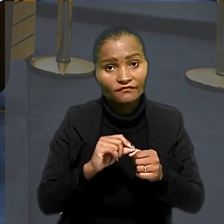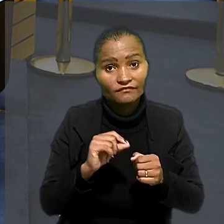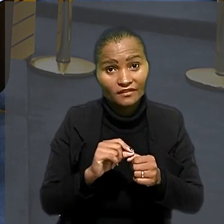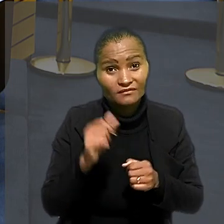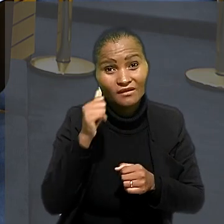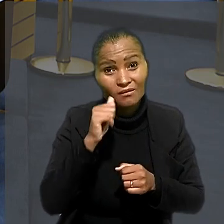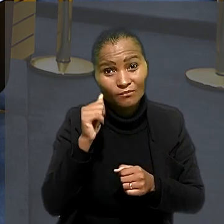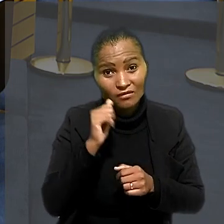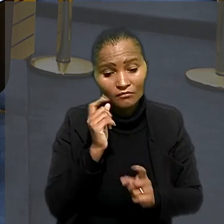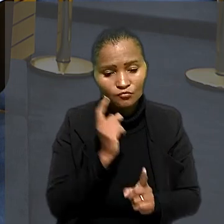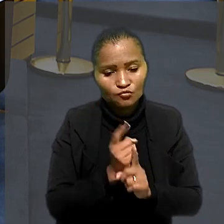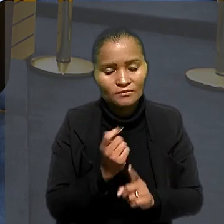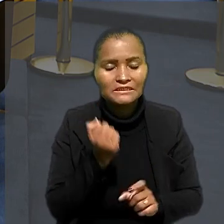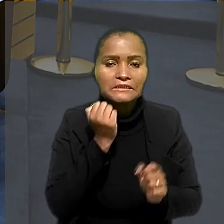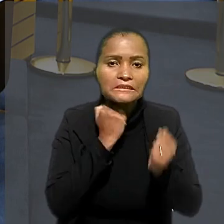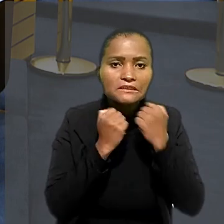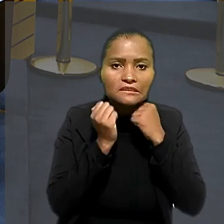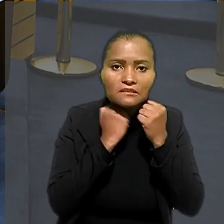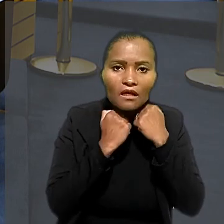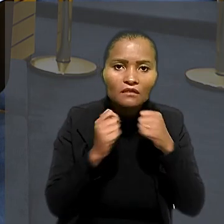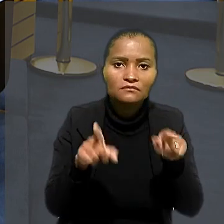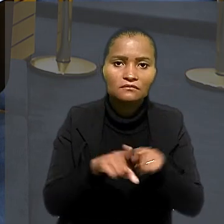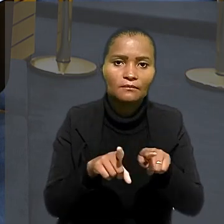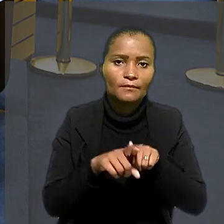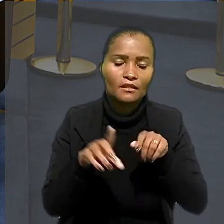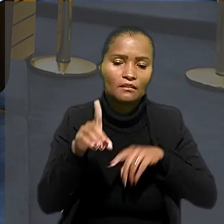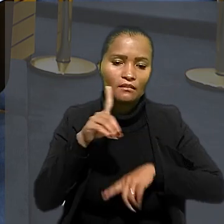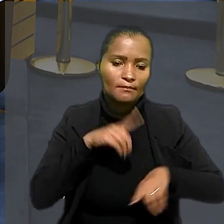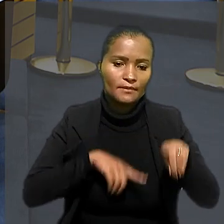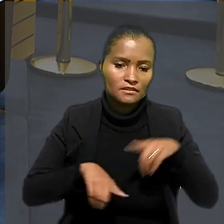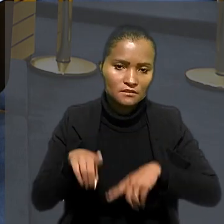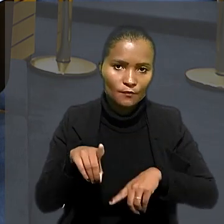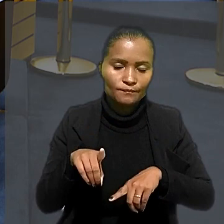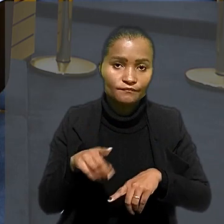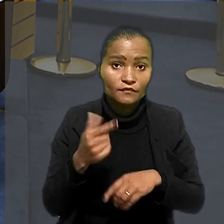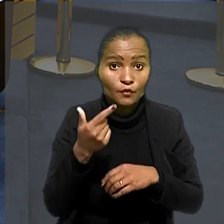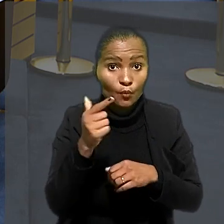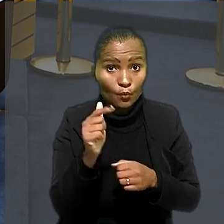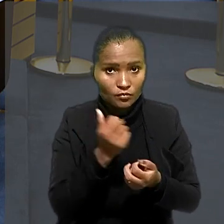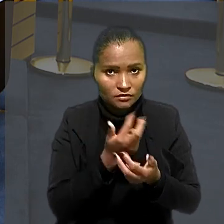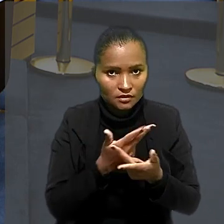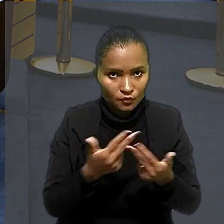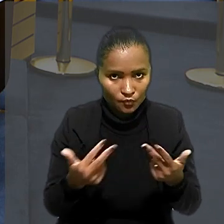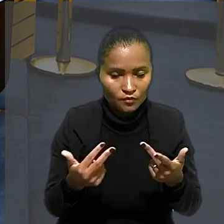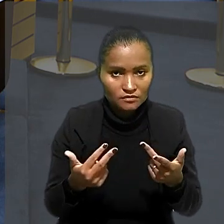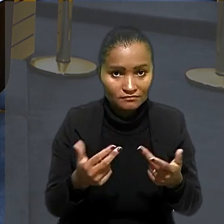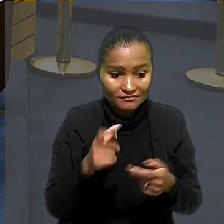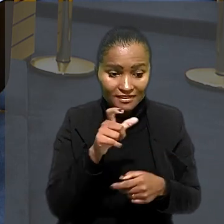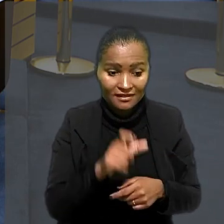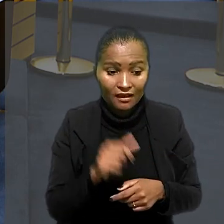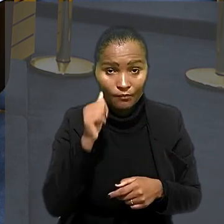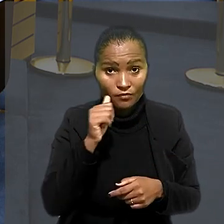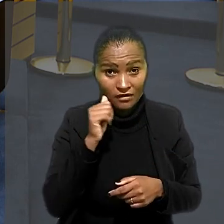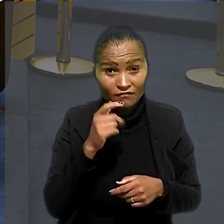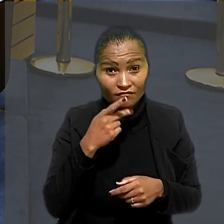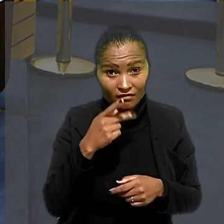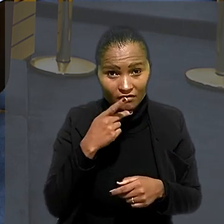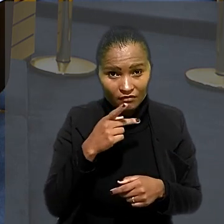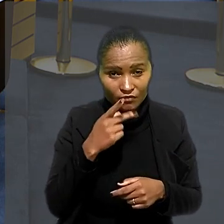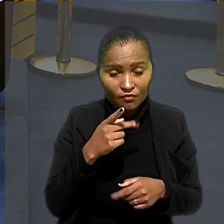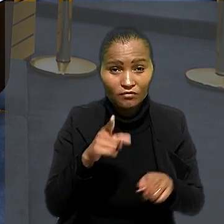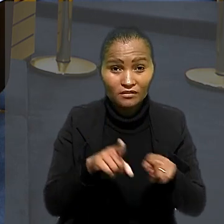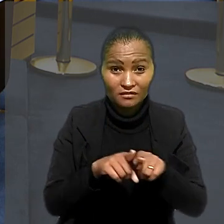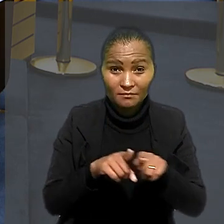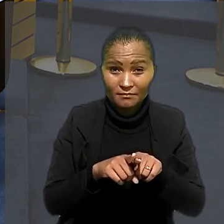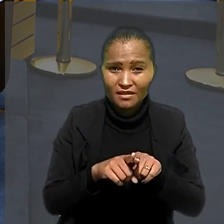inclusive, ao diagnóstico de ansiedade e de depressão. Outro elemento que, de acordo com a empregada, confirmava a perseguição